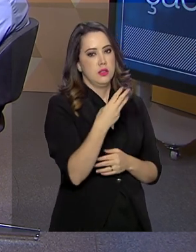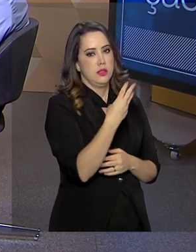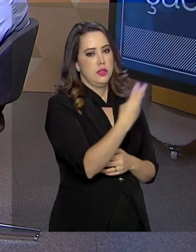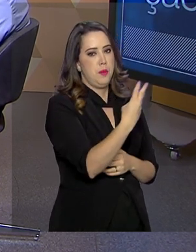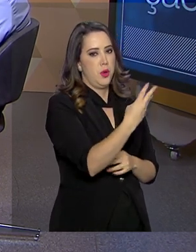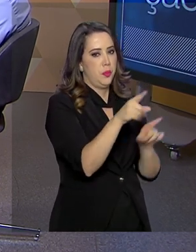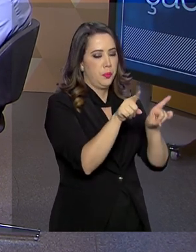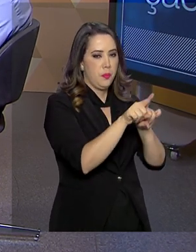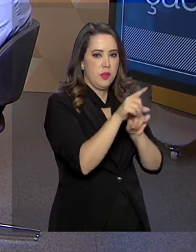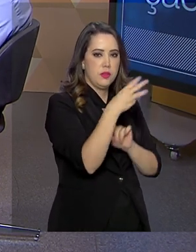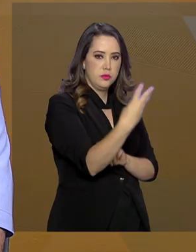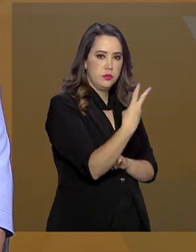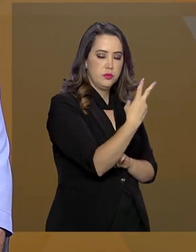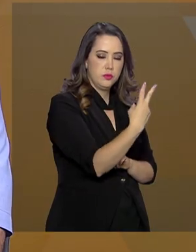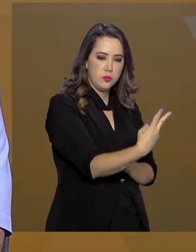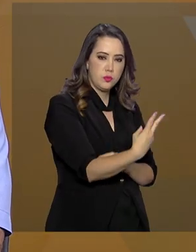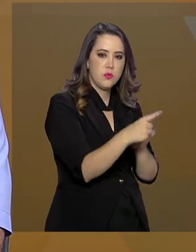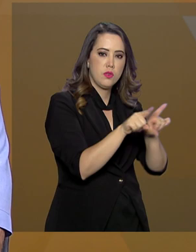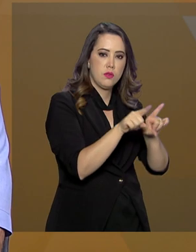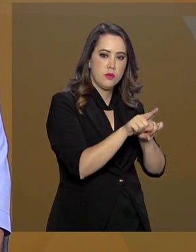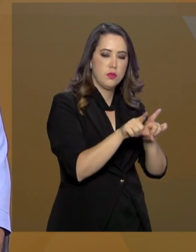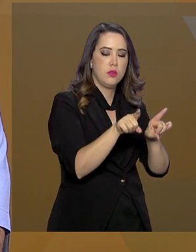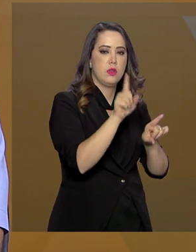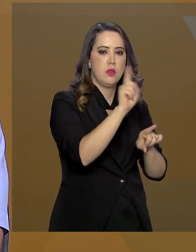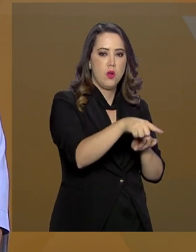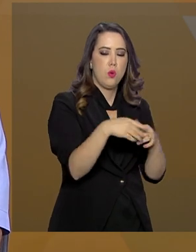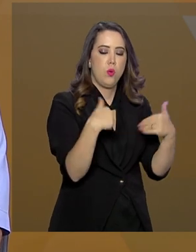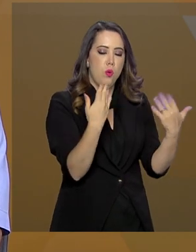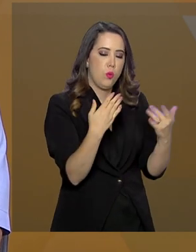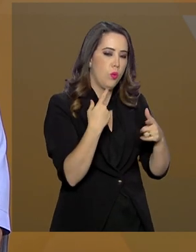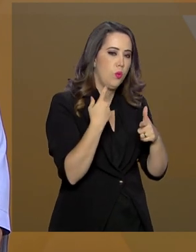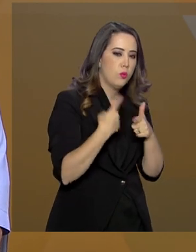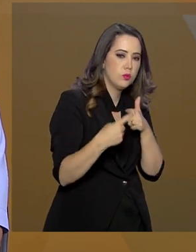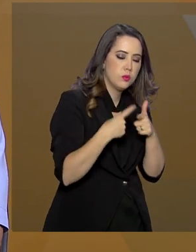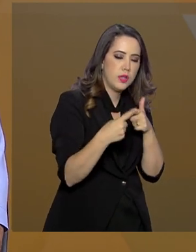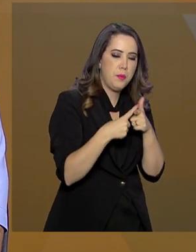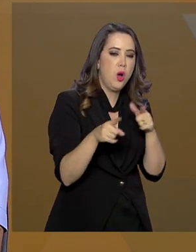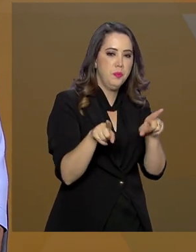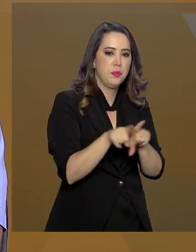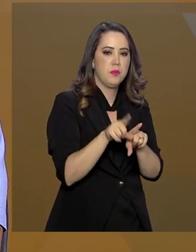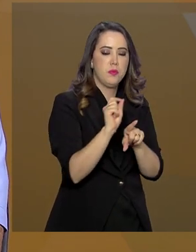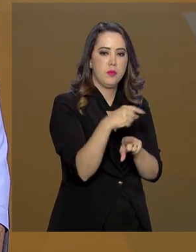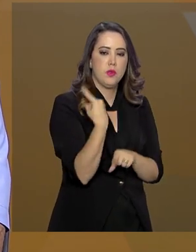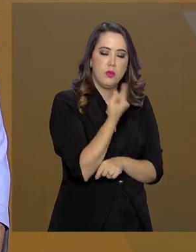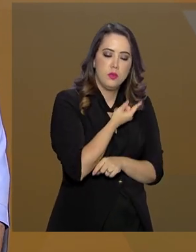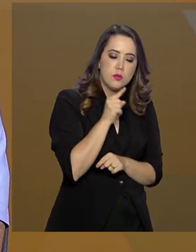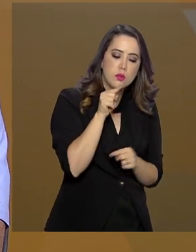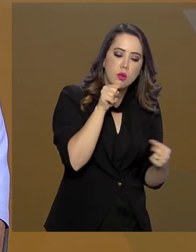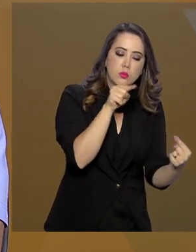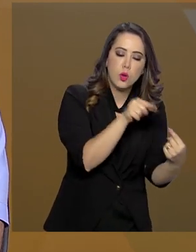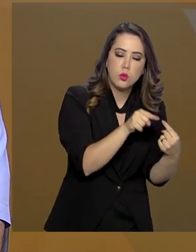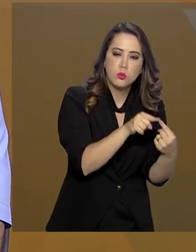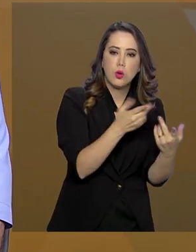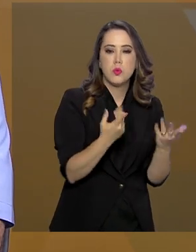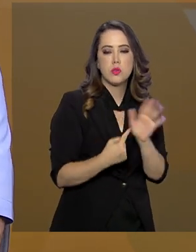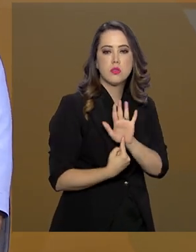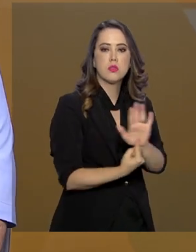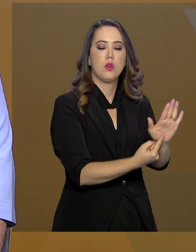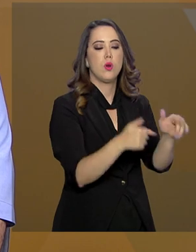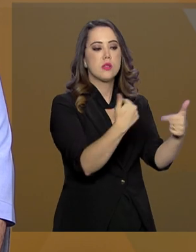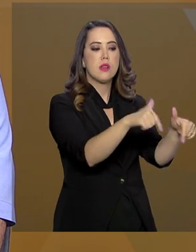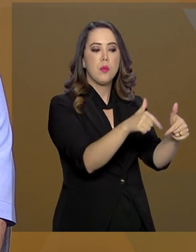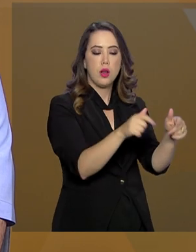fazer uma atuação e ver qual é o problema que nós temos na ponta da linha. E, a partir daí, especificar ações dos